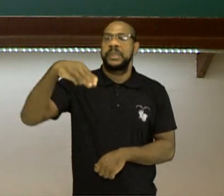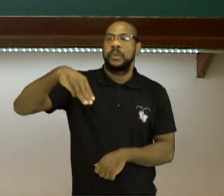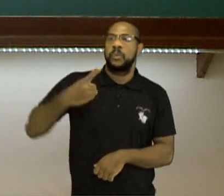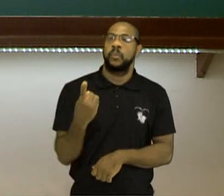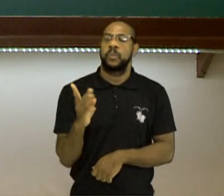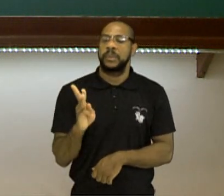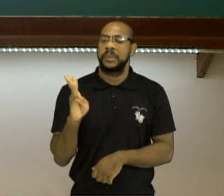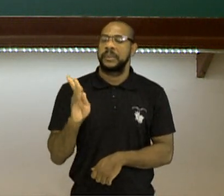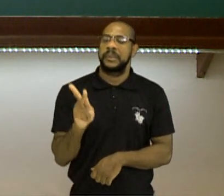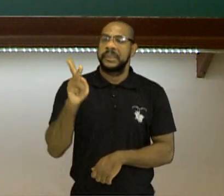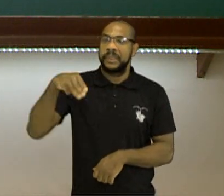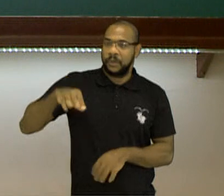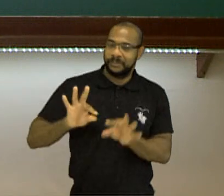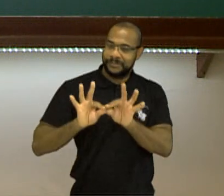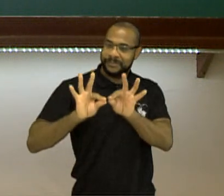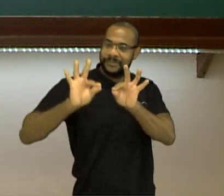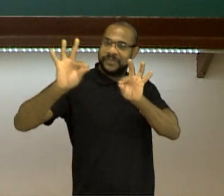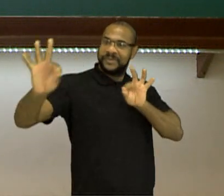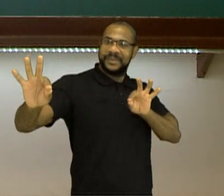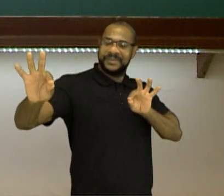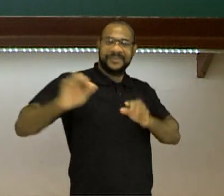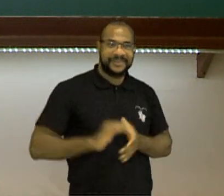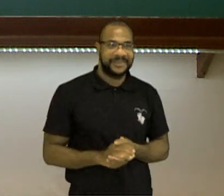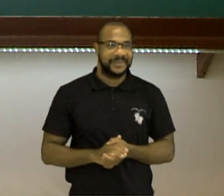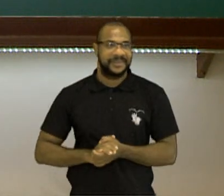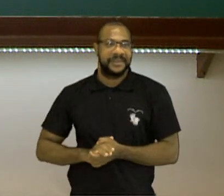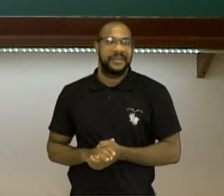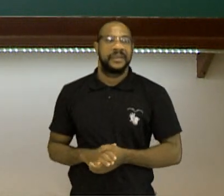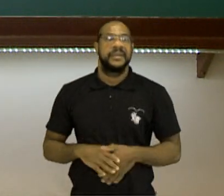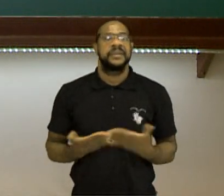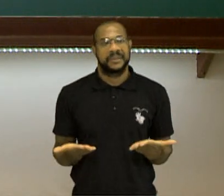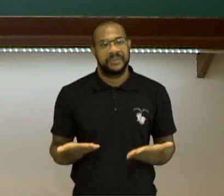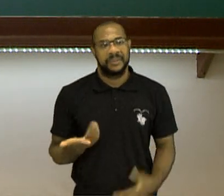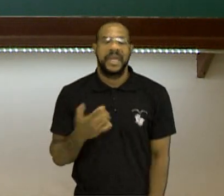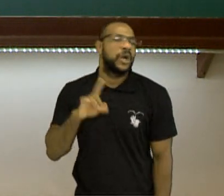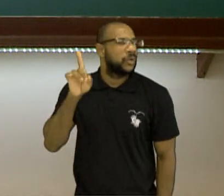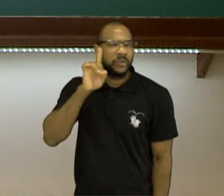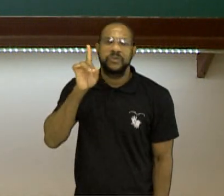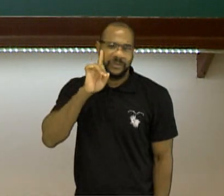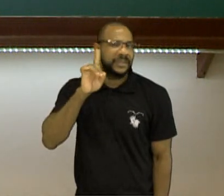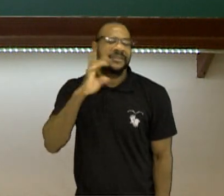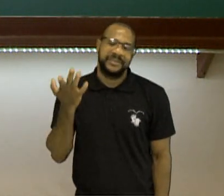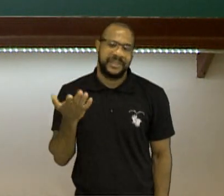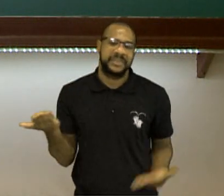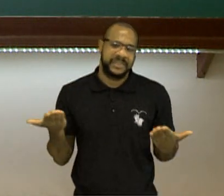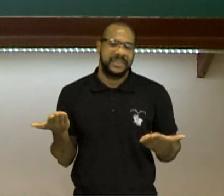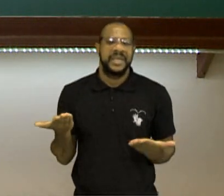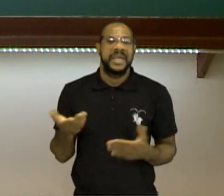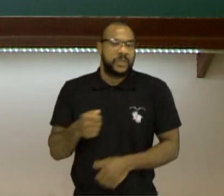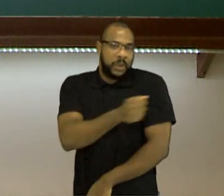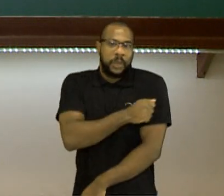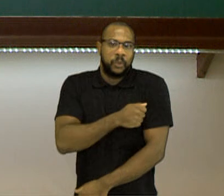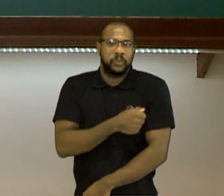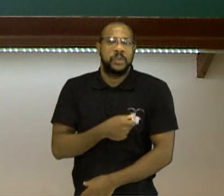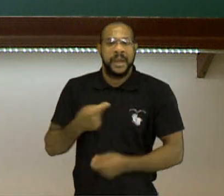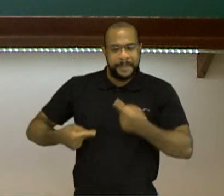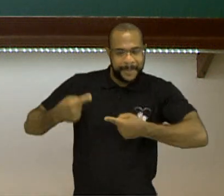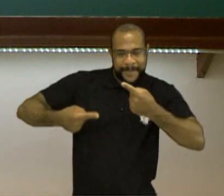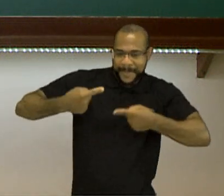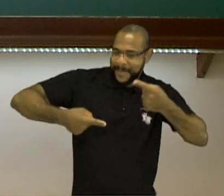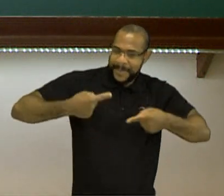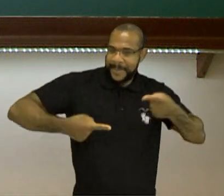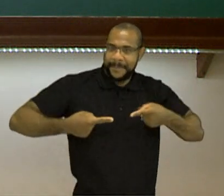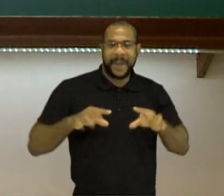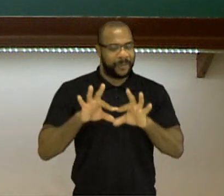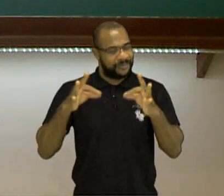eu trouxe esse problema para a sala de aula porque é um problema do dia a dia, que eles acabam discutindo com os parentes, então achei interessante apresentar esse